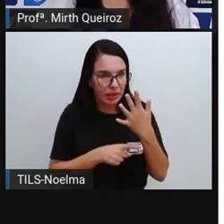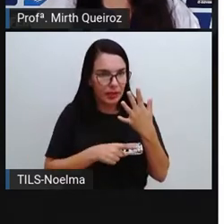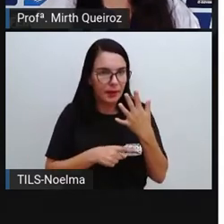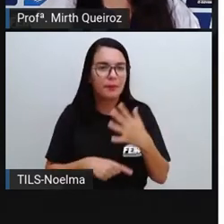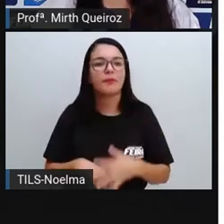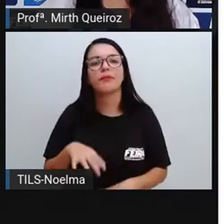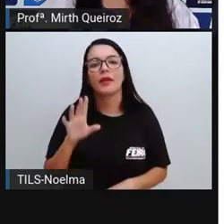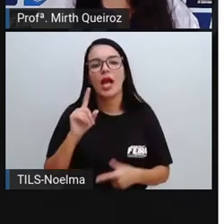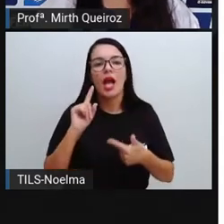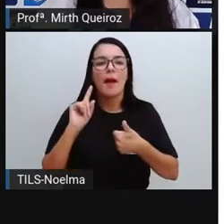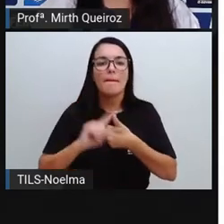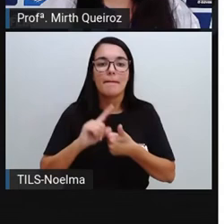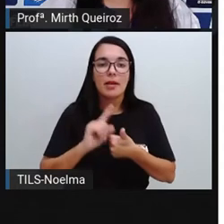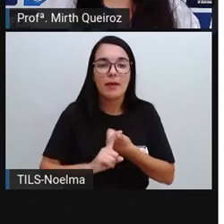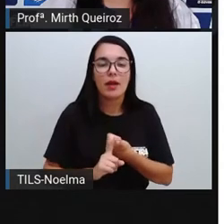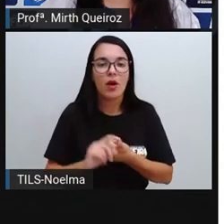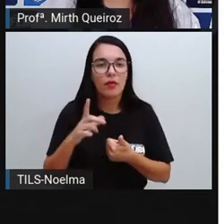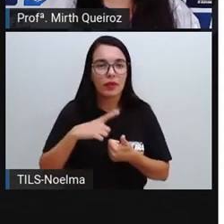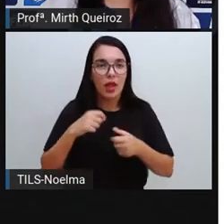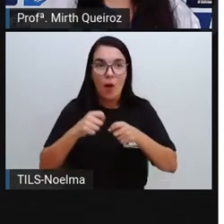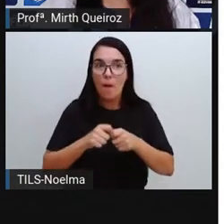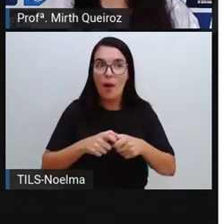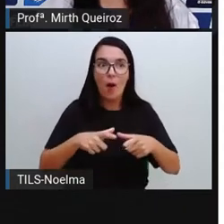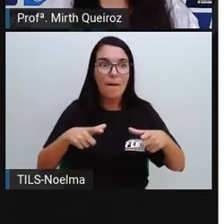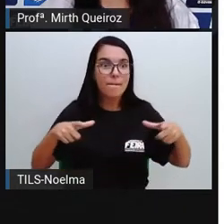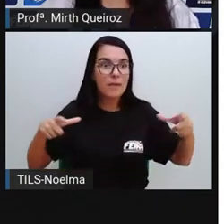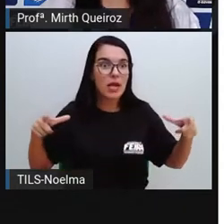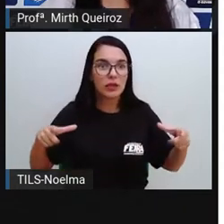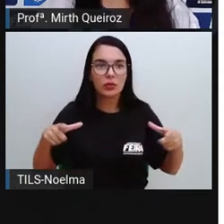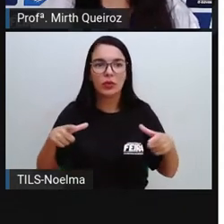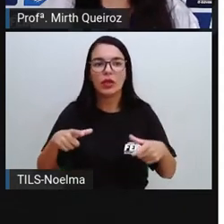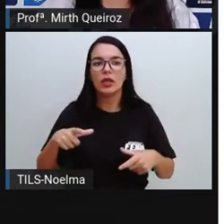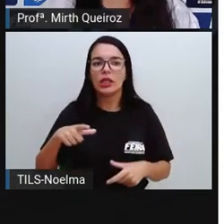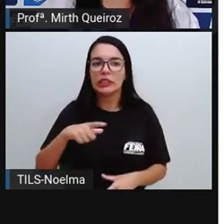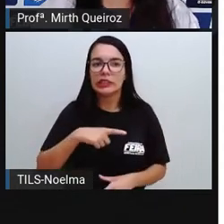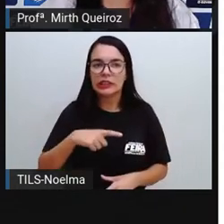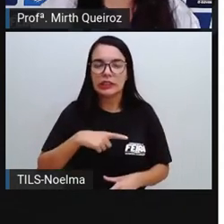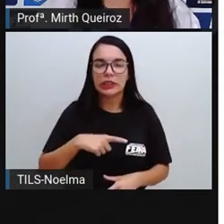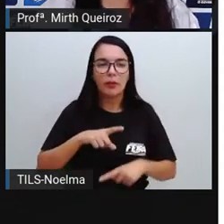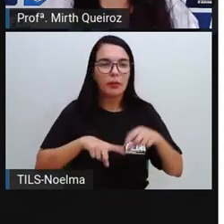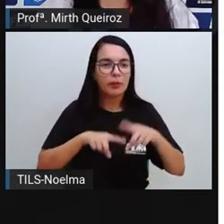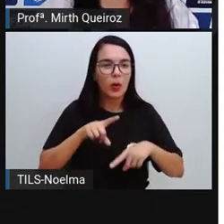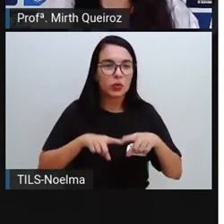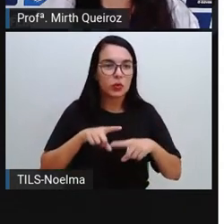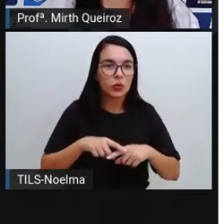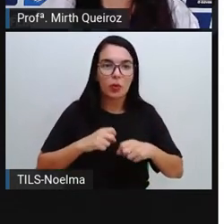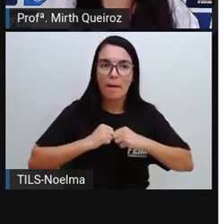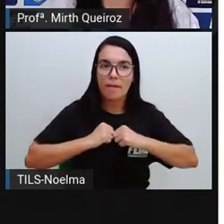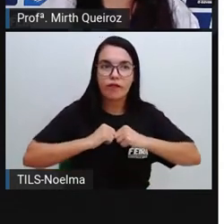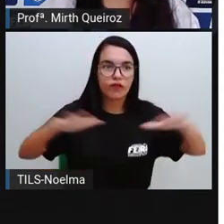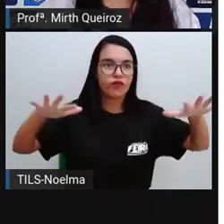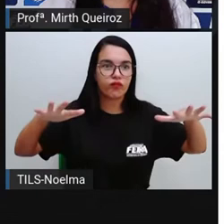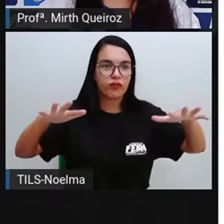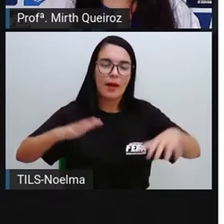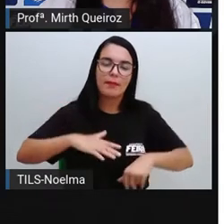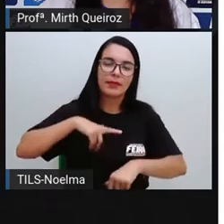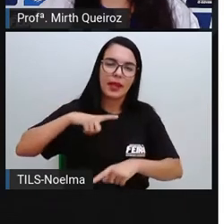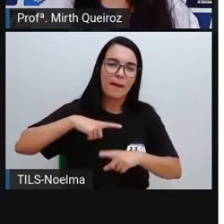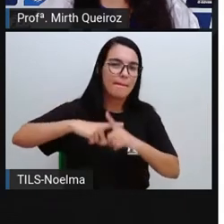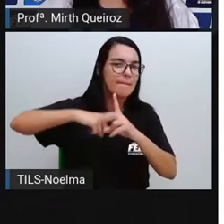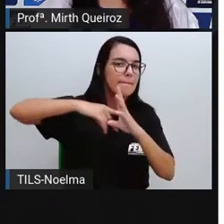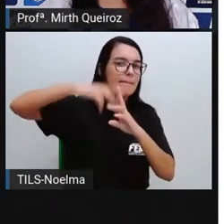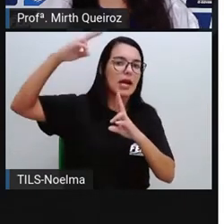a gente tem mais equipamentos modernos, a tecnologia mais avançada, a gente consegue produzir mais. É